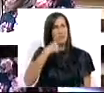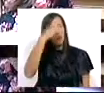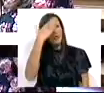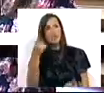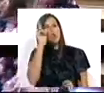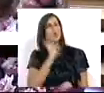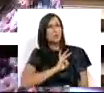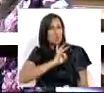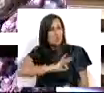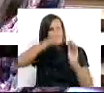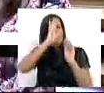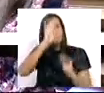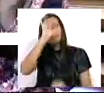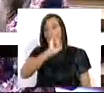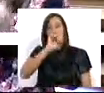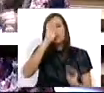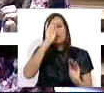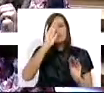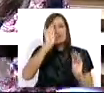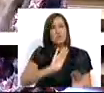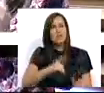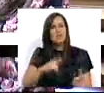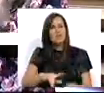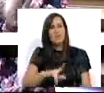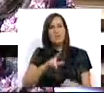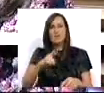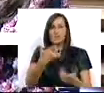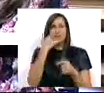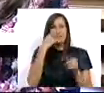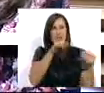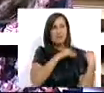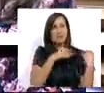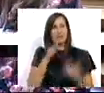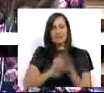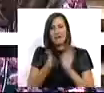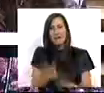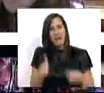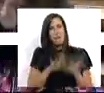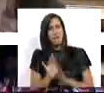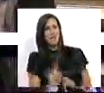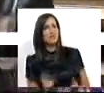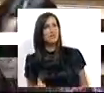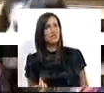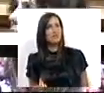Sr. Ministro da Educação chumou rotundamente ao nível da sua responsabilidade na educação?